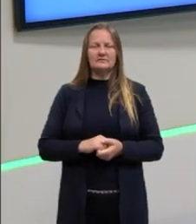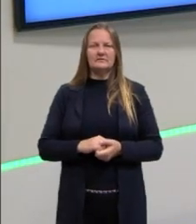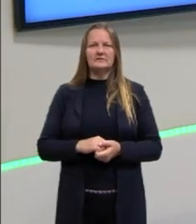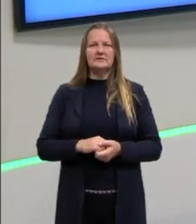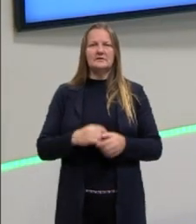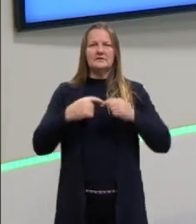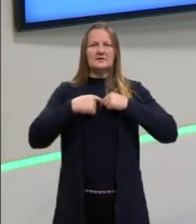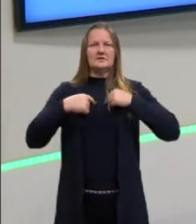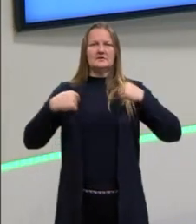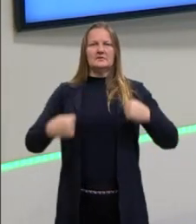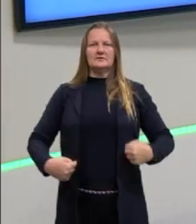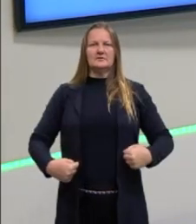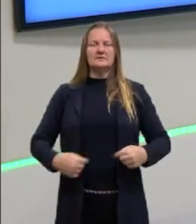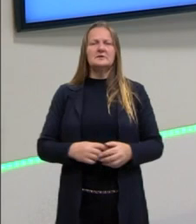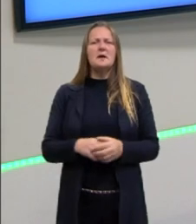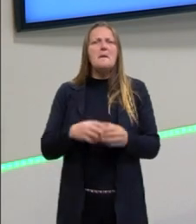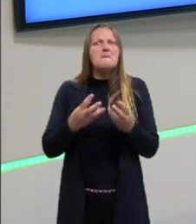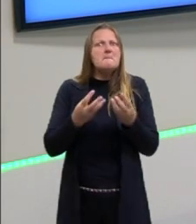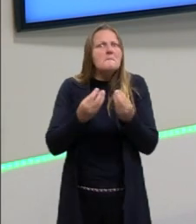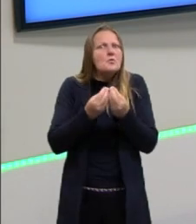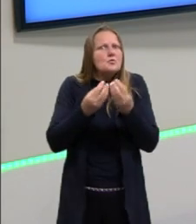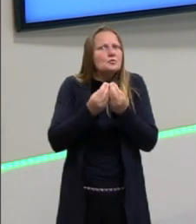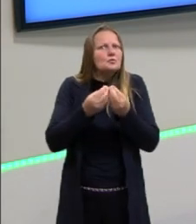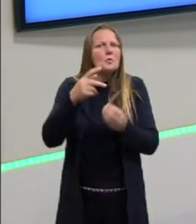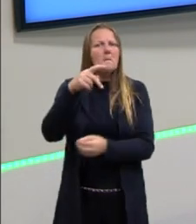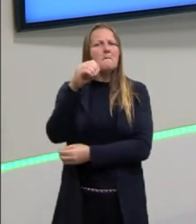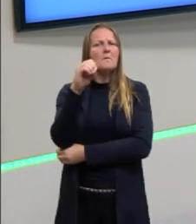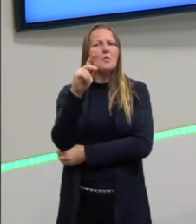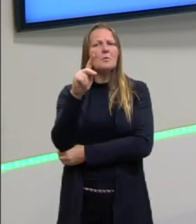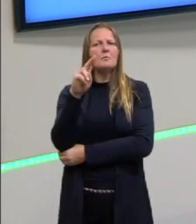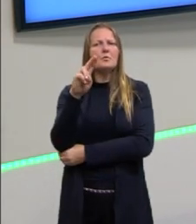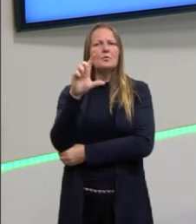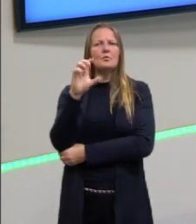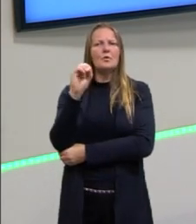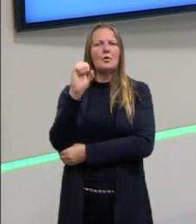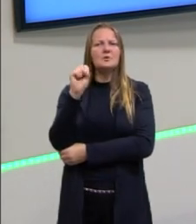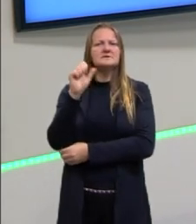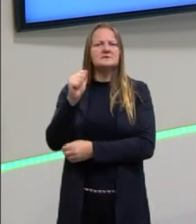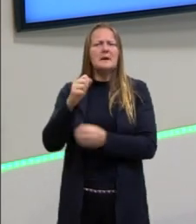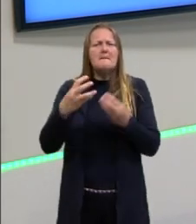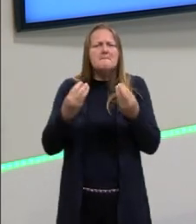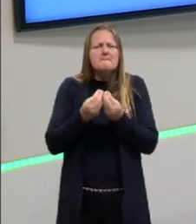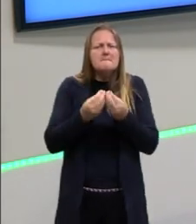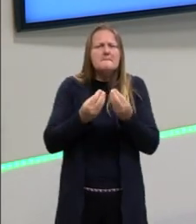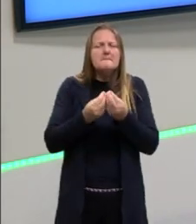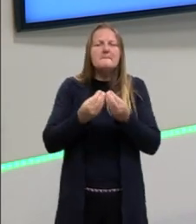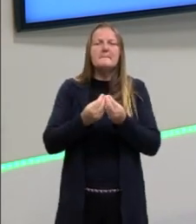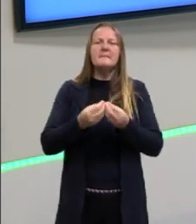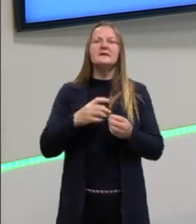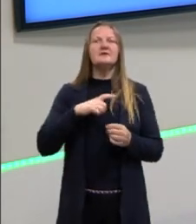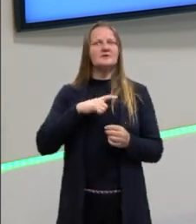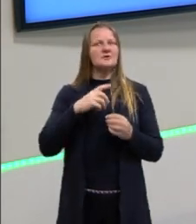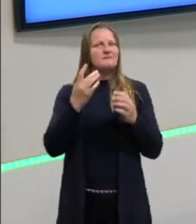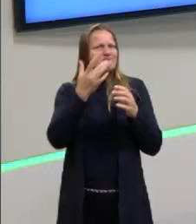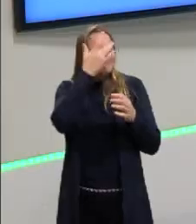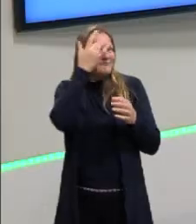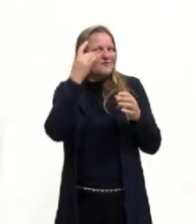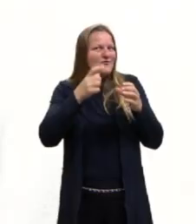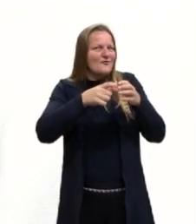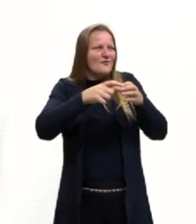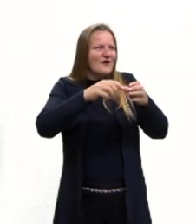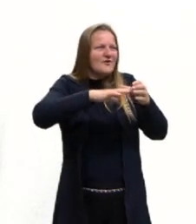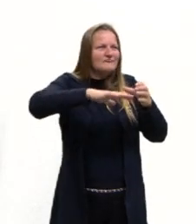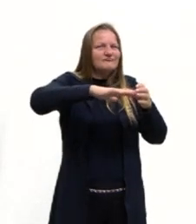China extremamente populosa, né, com muita gente, muita, muita gente, só que essas pessoas ficam restridas a esse